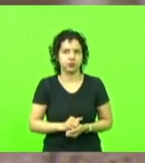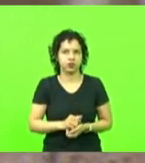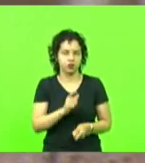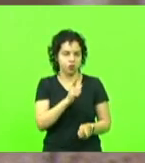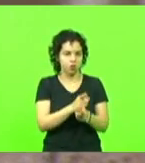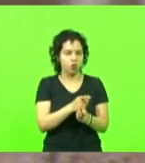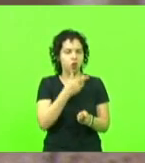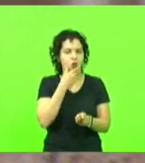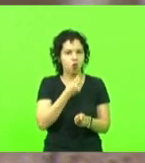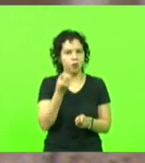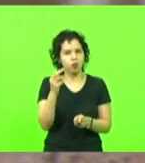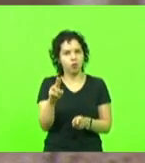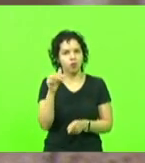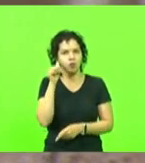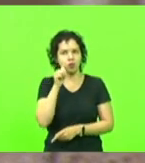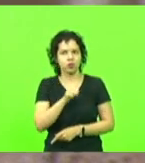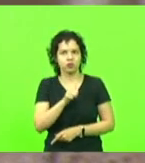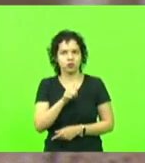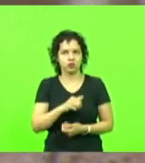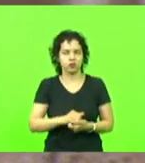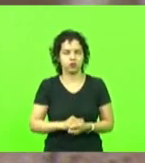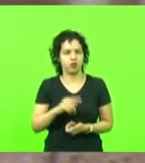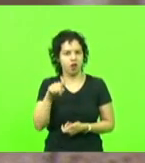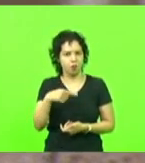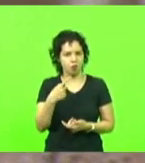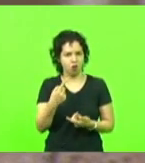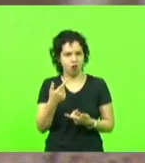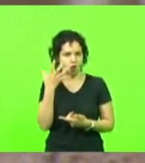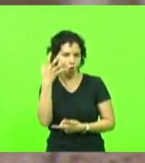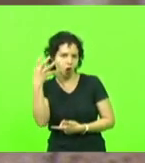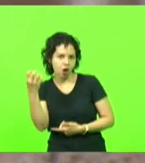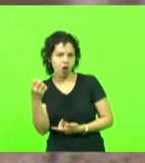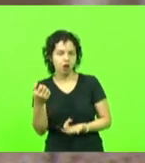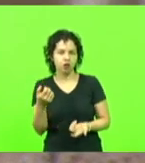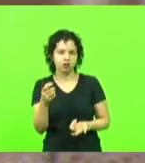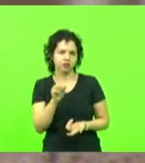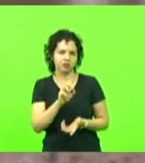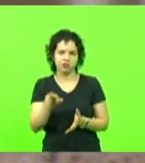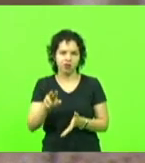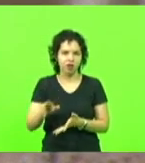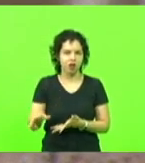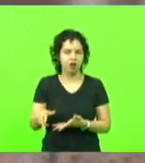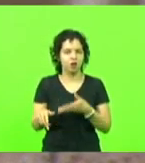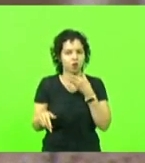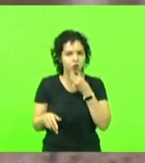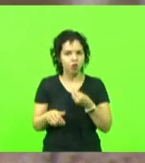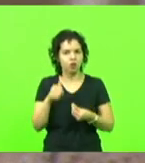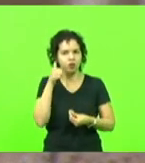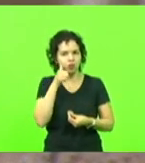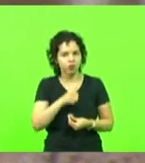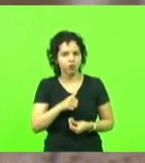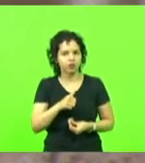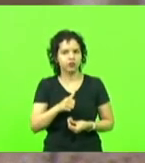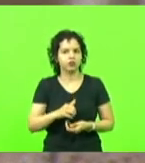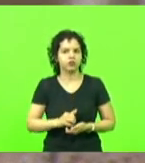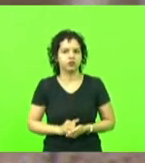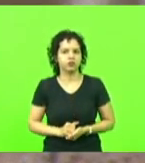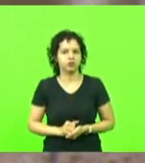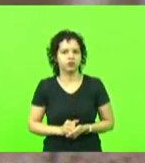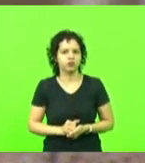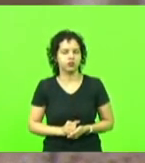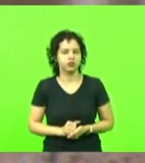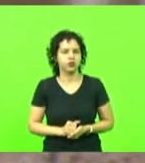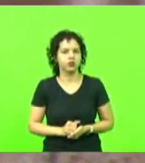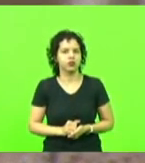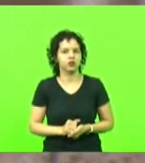mulher, vai perguntar orientação sexual, ou é masculino ou é feminino. Então, querem trazer essa discussão,